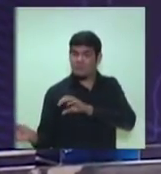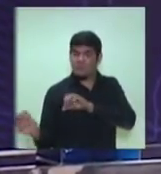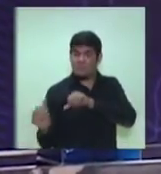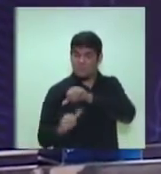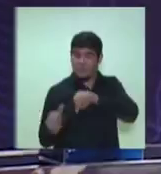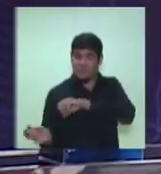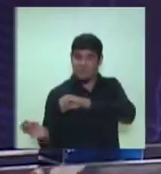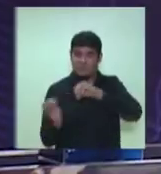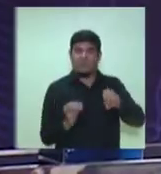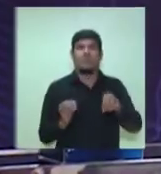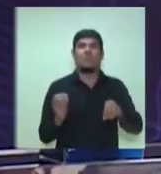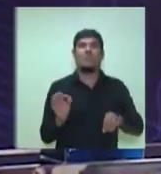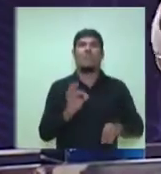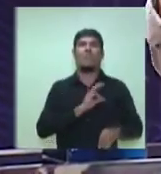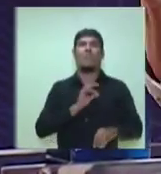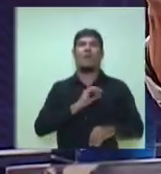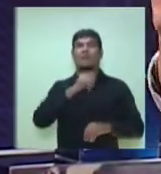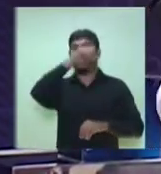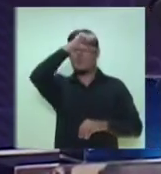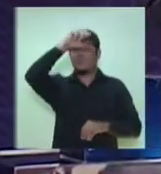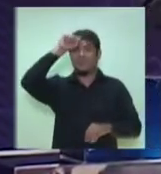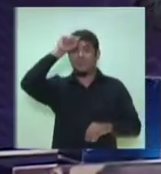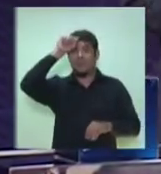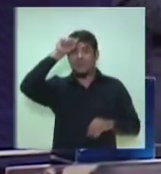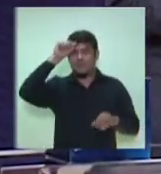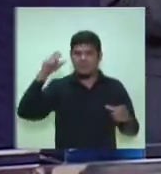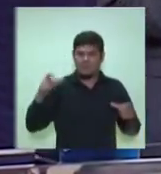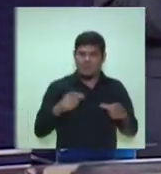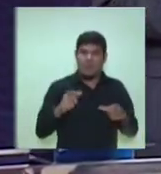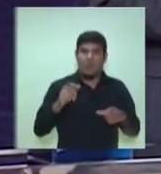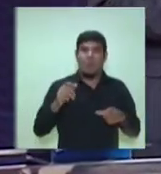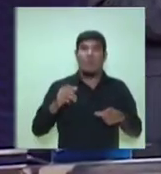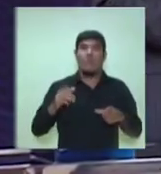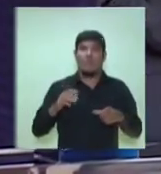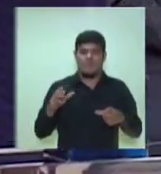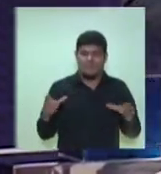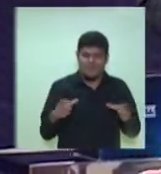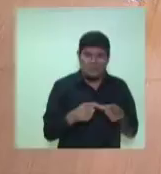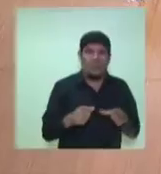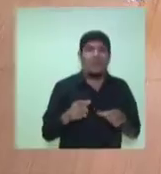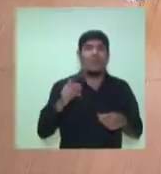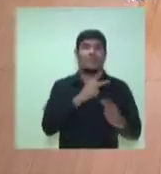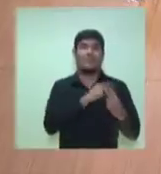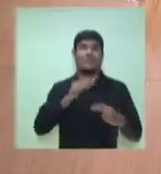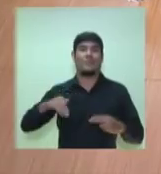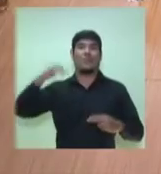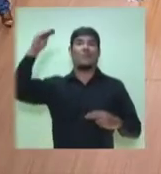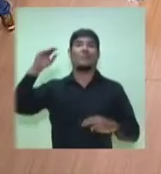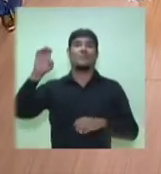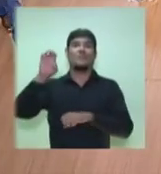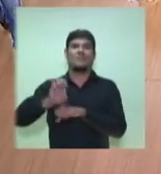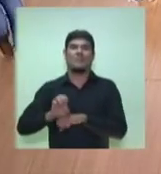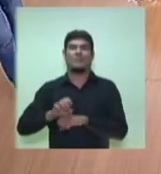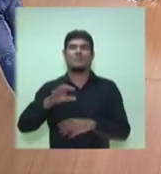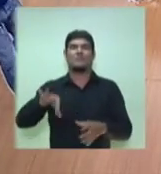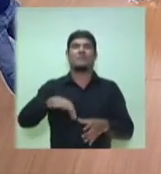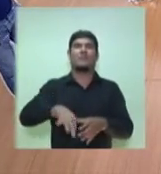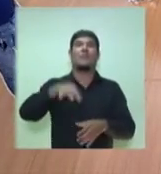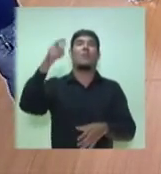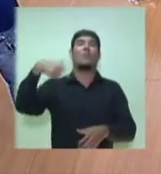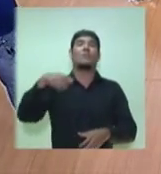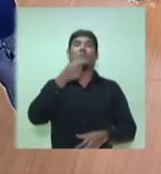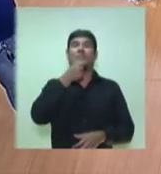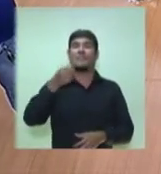dar conta de todo esse desafio. O dela será o menor, o maior seria do Estado. Nós vamos agora, então, sortear mais um jornalista que vai fazer uma